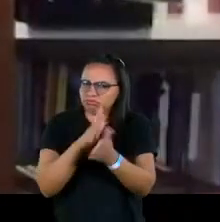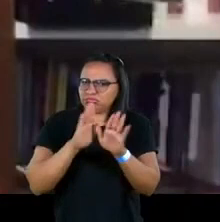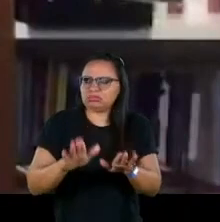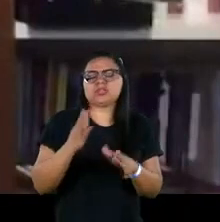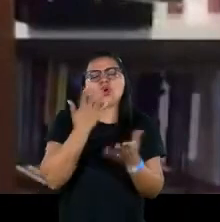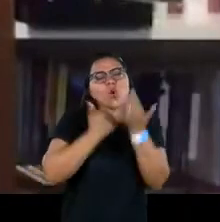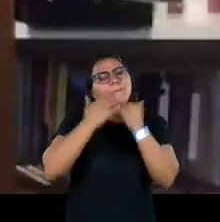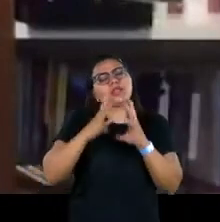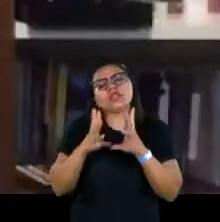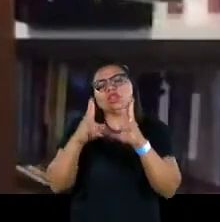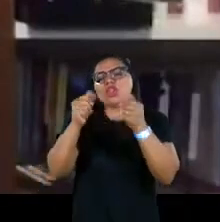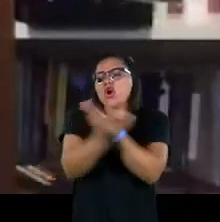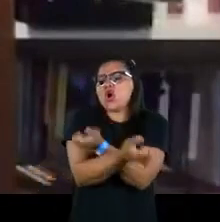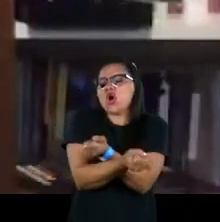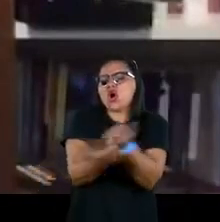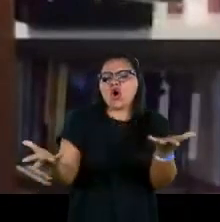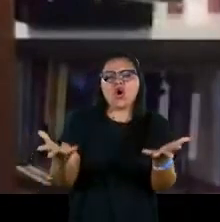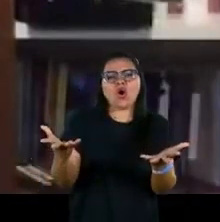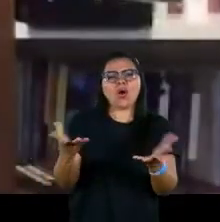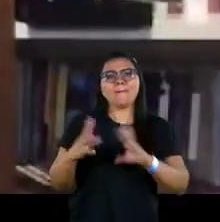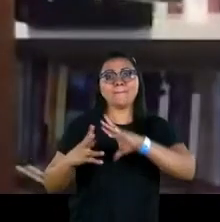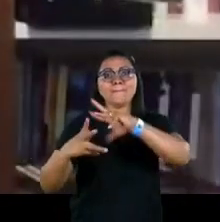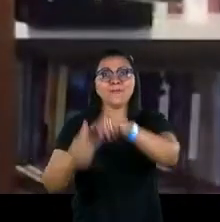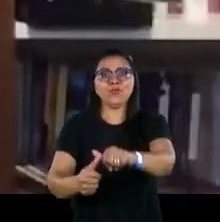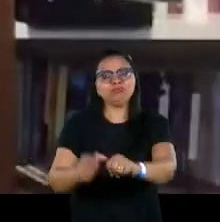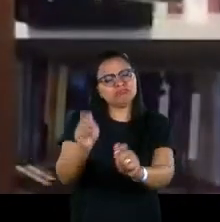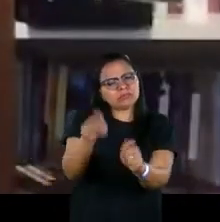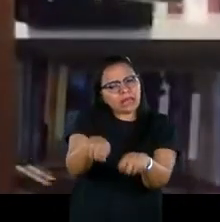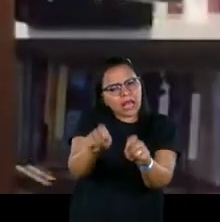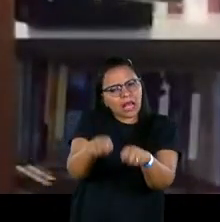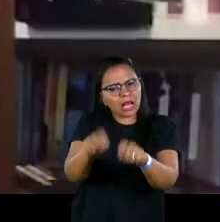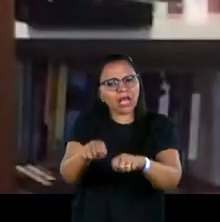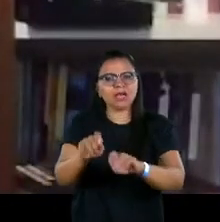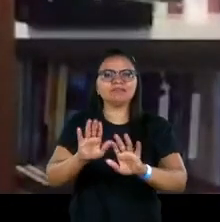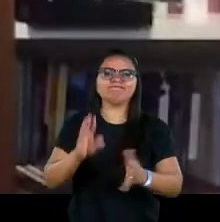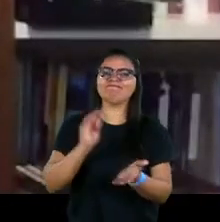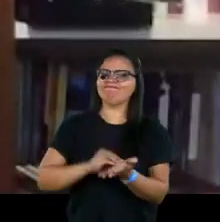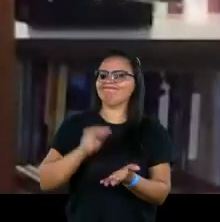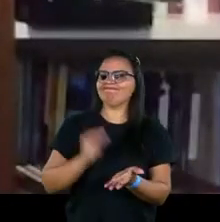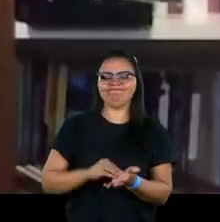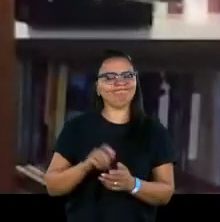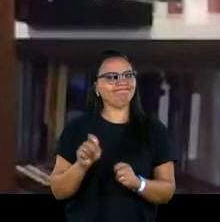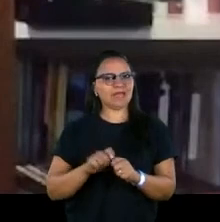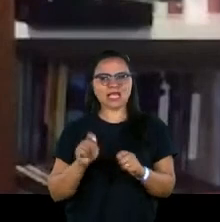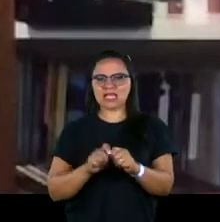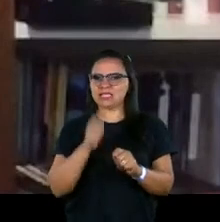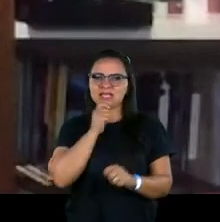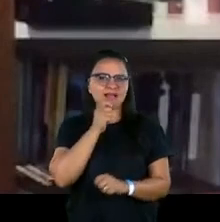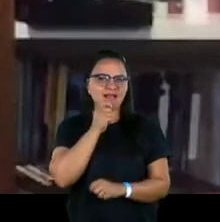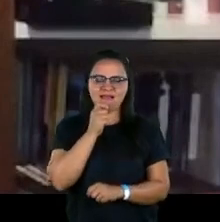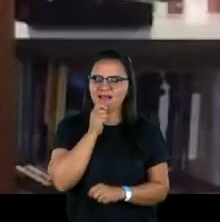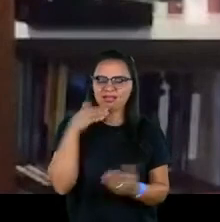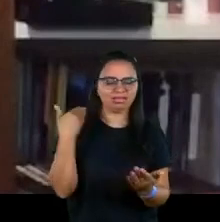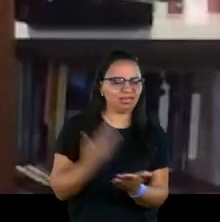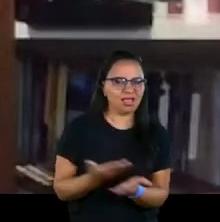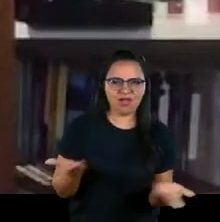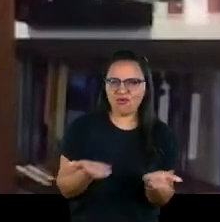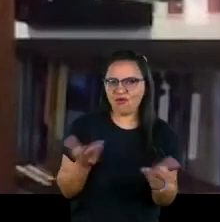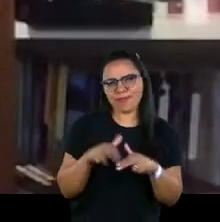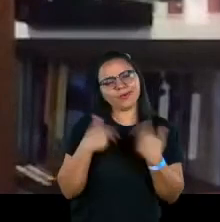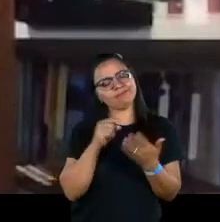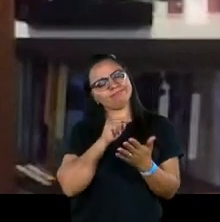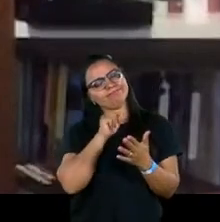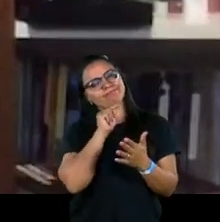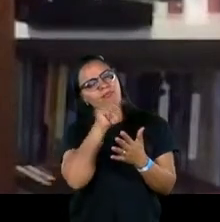alimento para toda a população desse mundo inteiro, o que nós não fizemos e não realizamos até hoje por outras